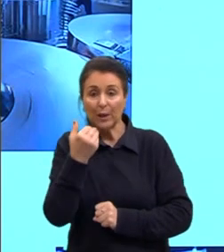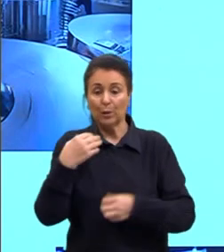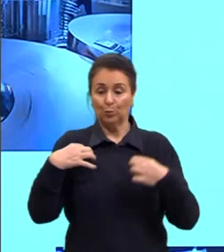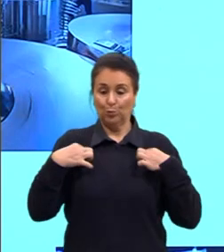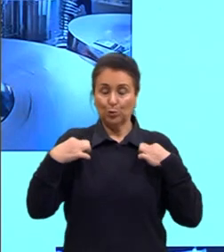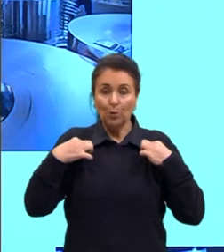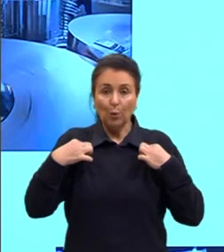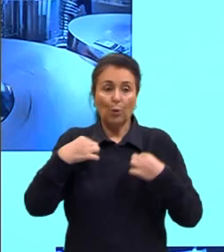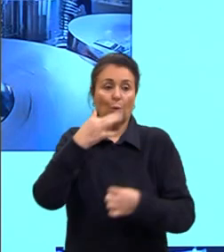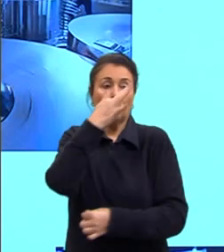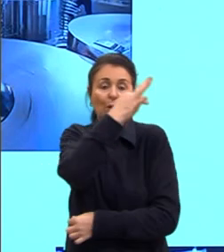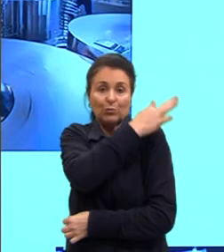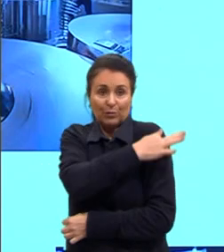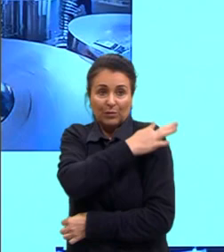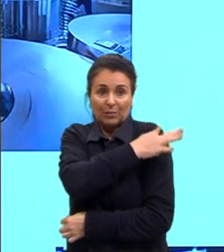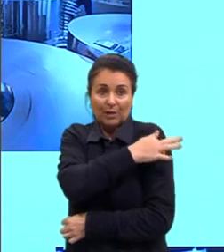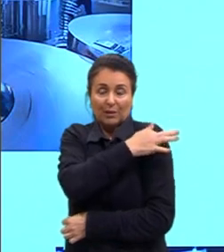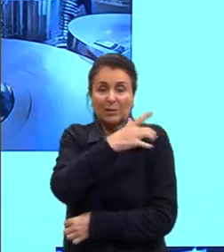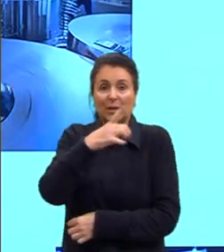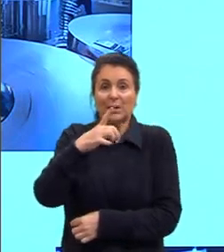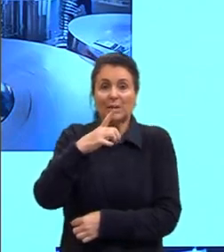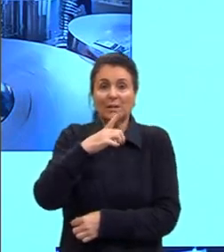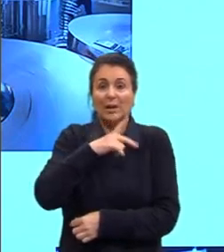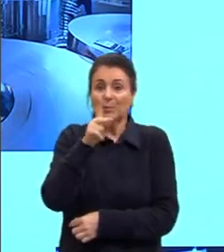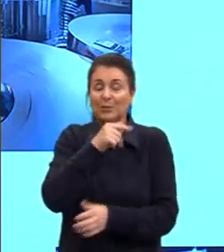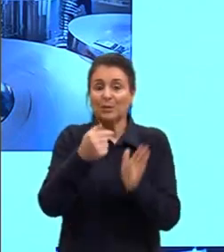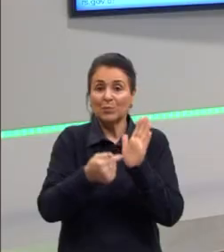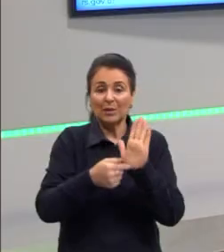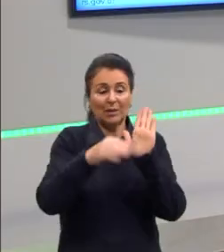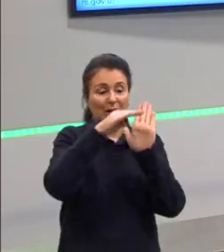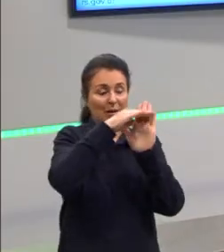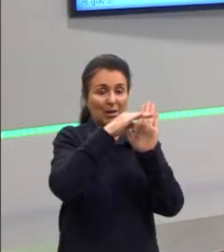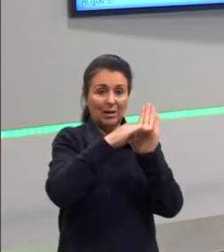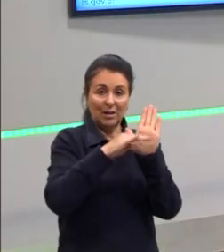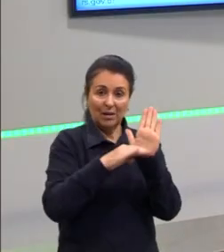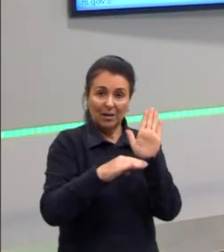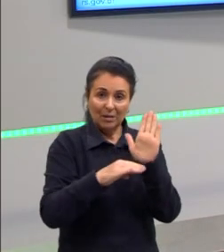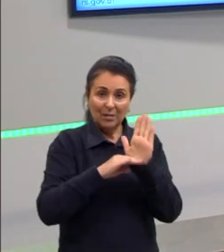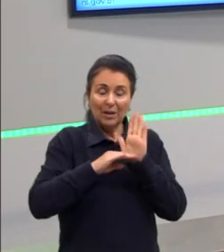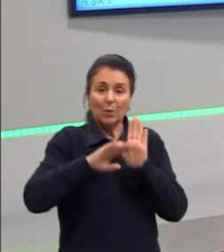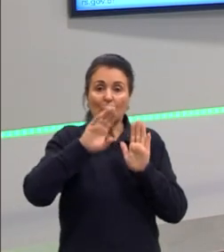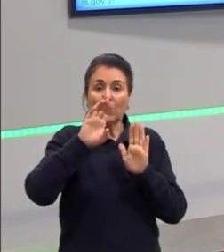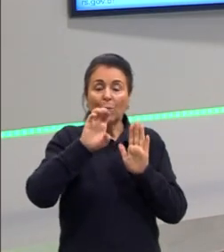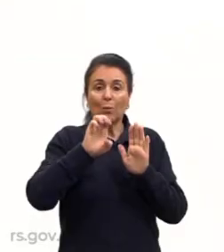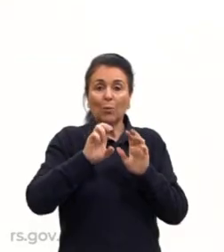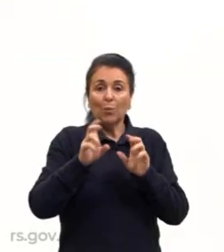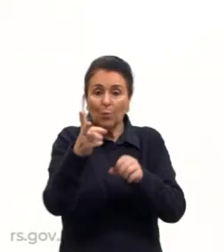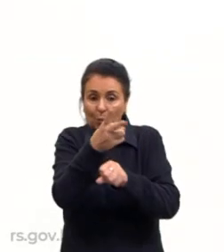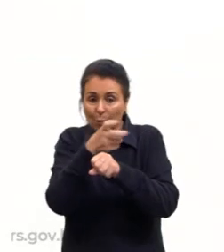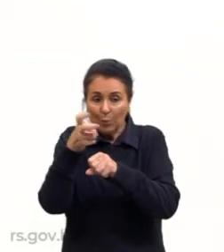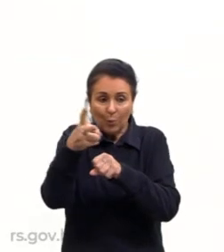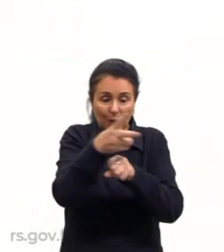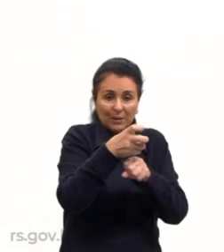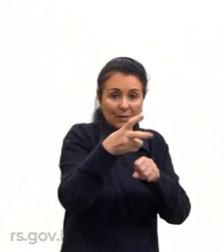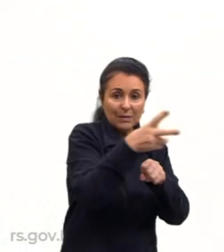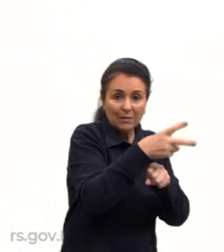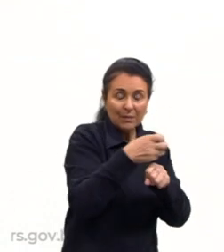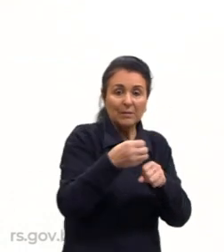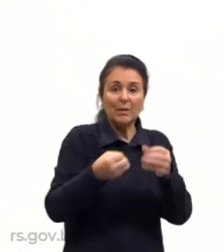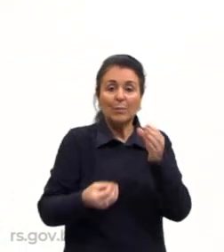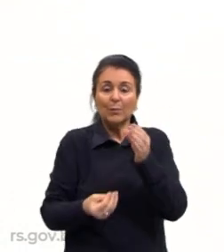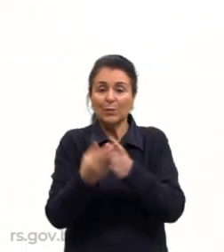roupas, farmacêutica, entre outras coisas. E aqui eu trago essa cadeia, o extrativismo, a produção de bens